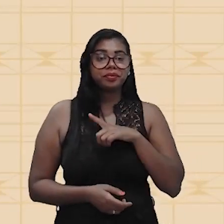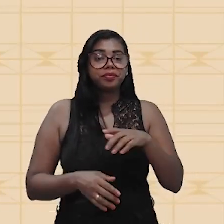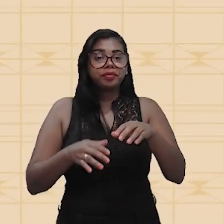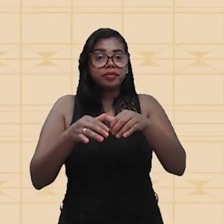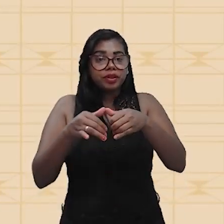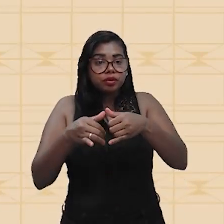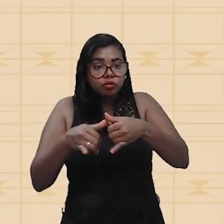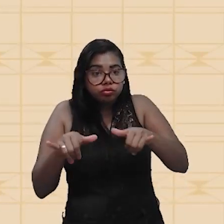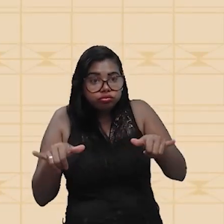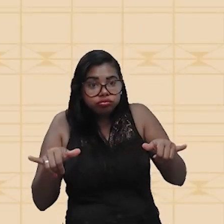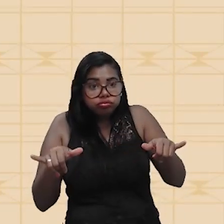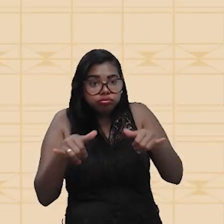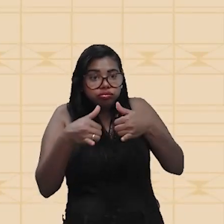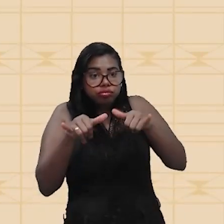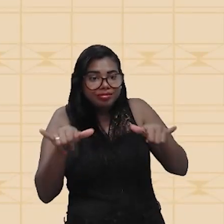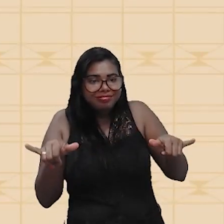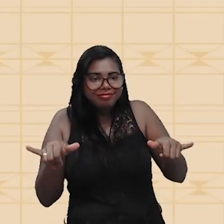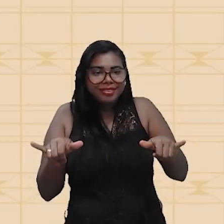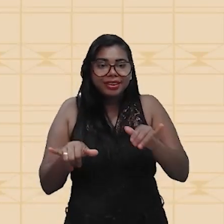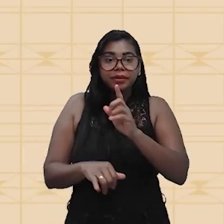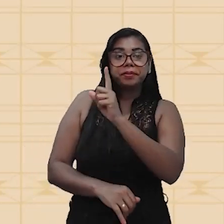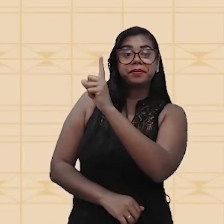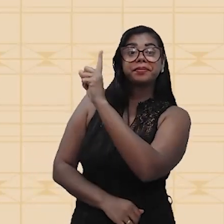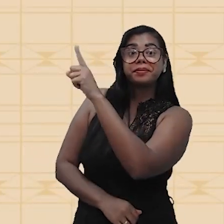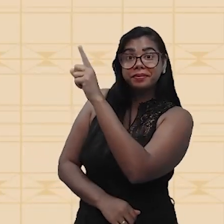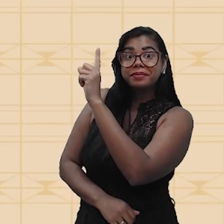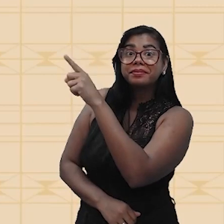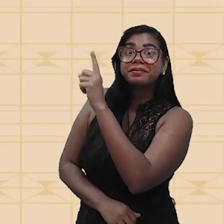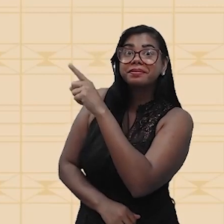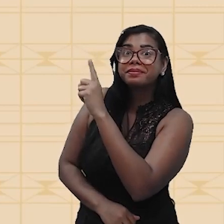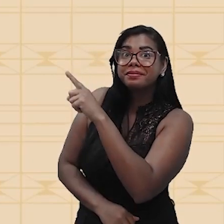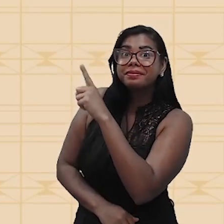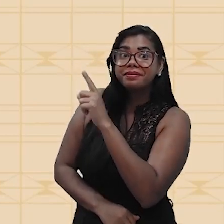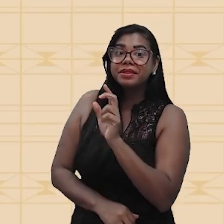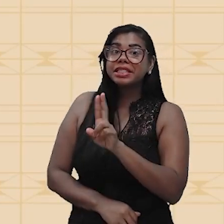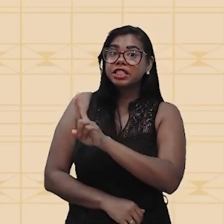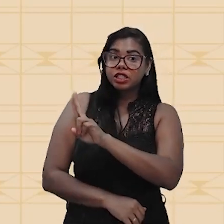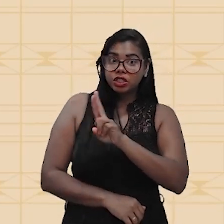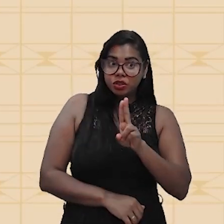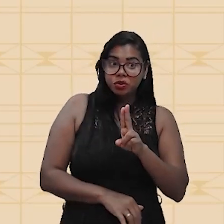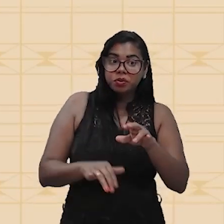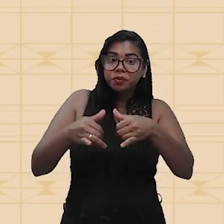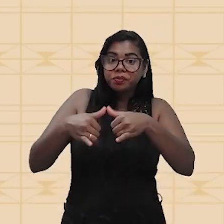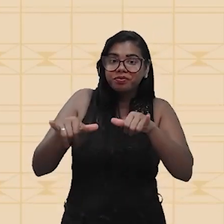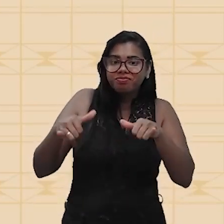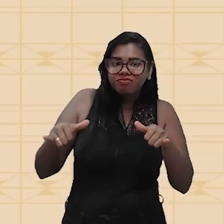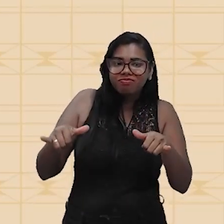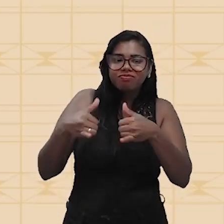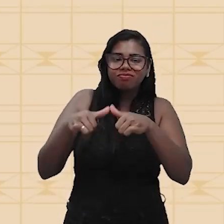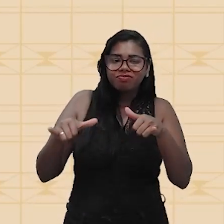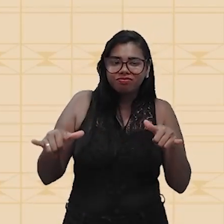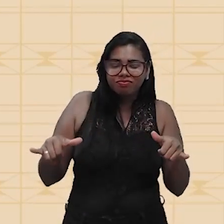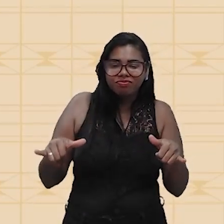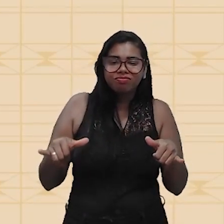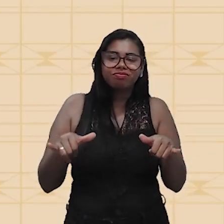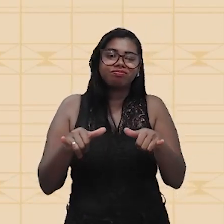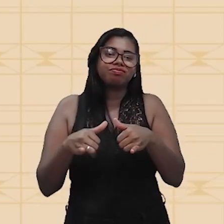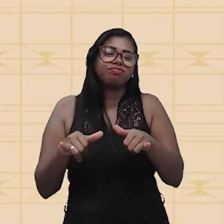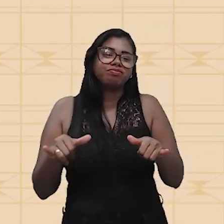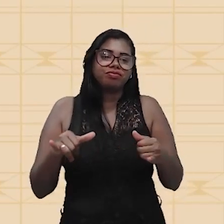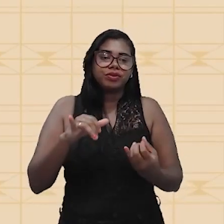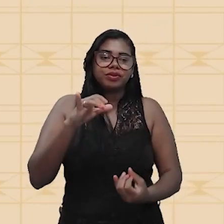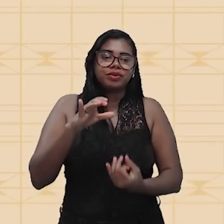elétrica? Essa corrente elétrica, esse nome corrente elétrica, ele vai ser atribuído ao fluxo